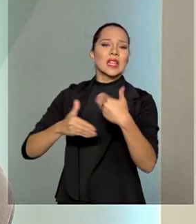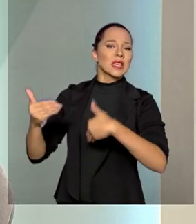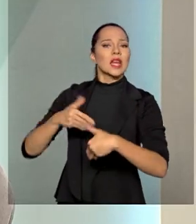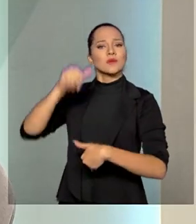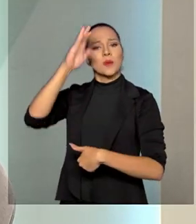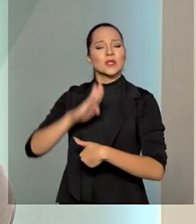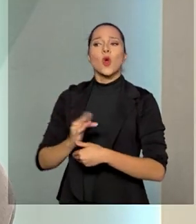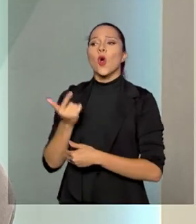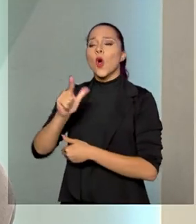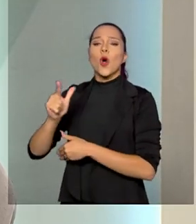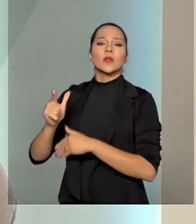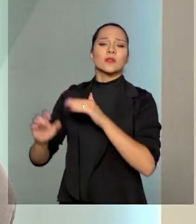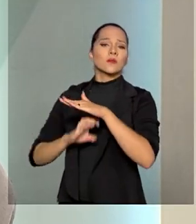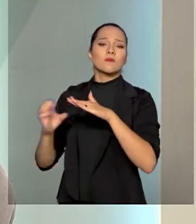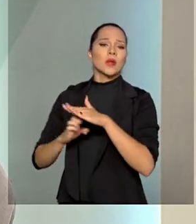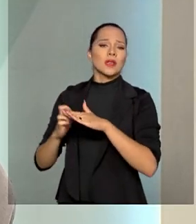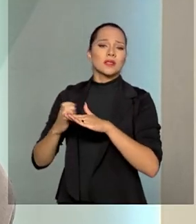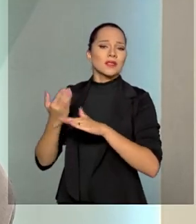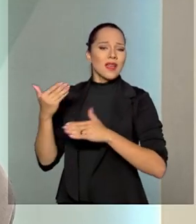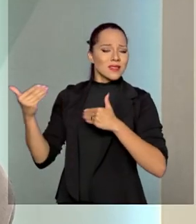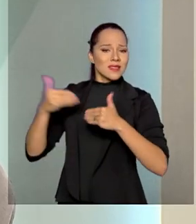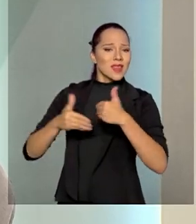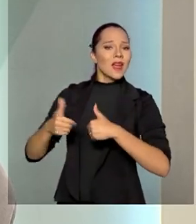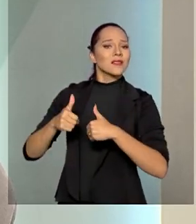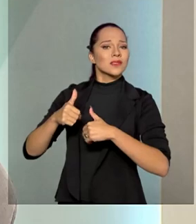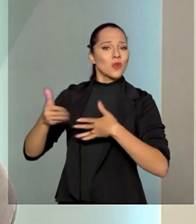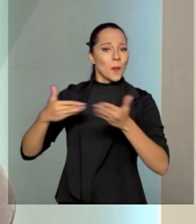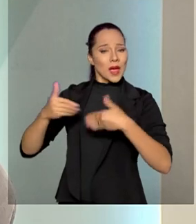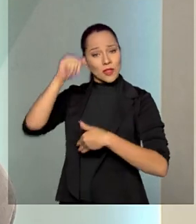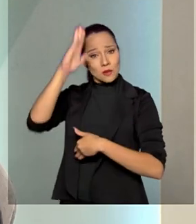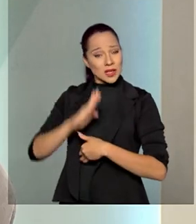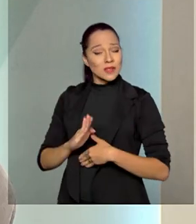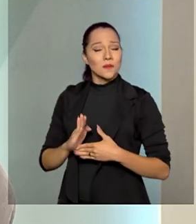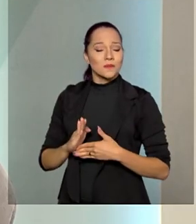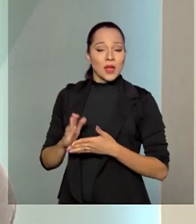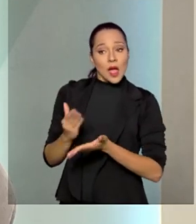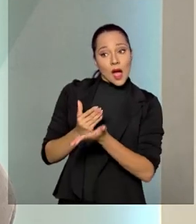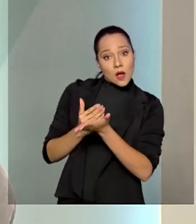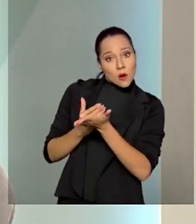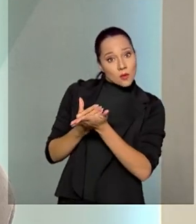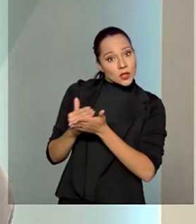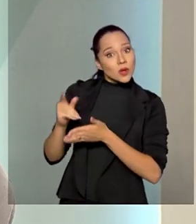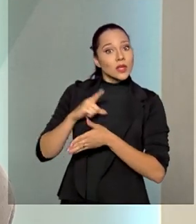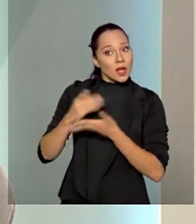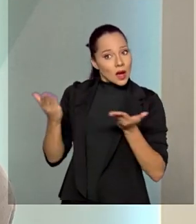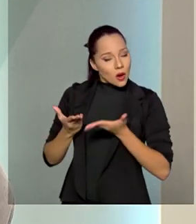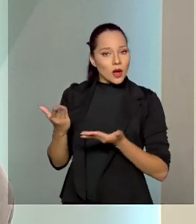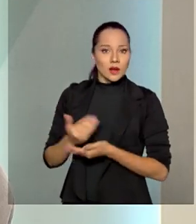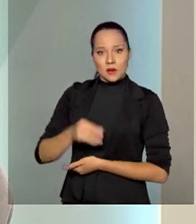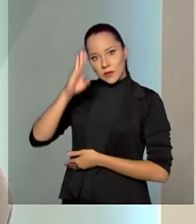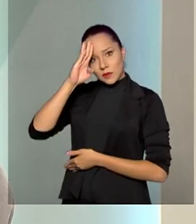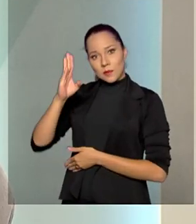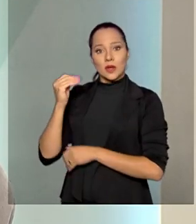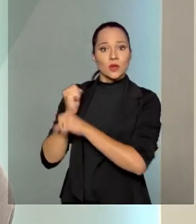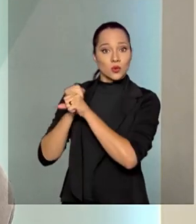empresas entrassem no mercado brasileiro. E isso começou a ocorrer nos últimos anos, particularmente nos últimos dois anos.